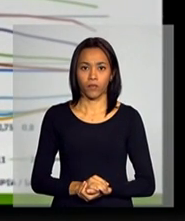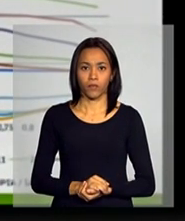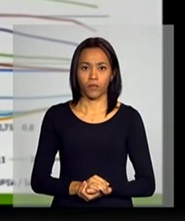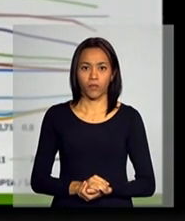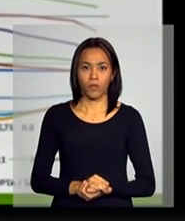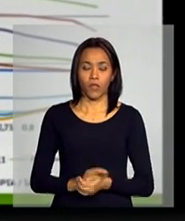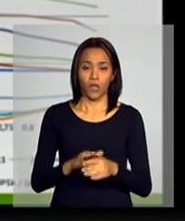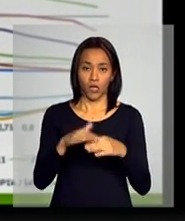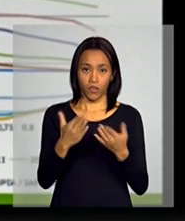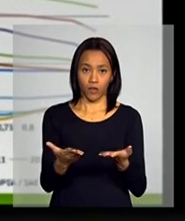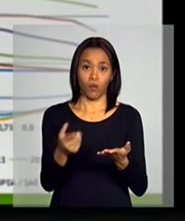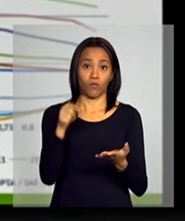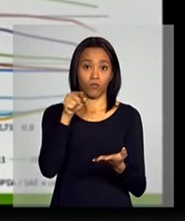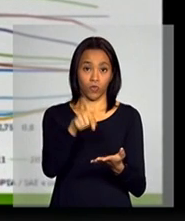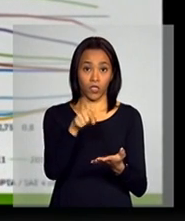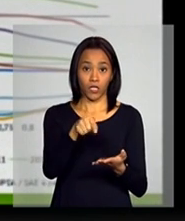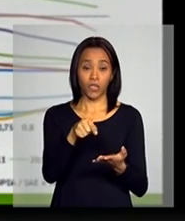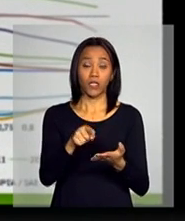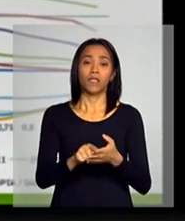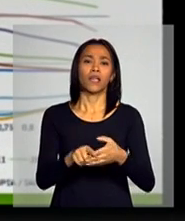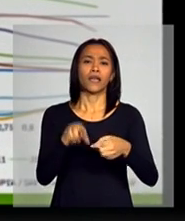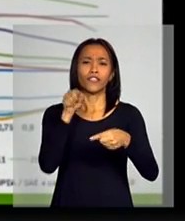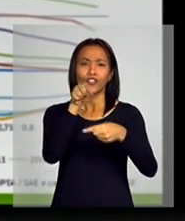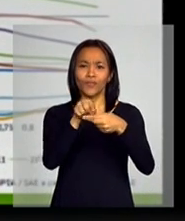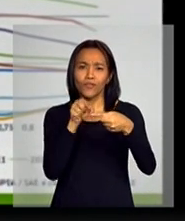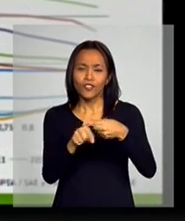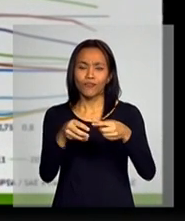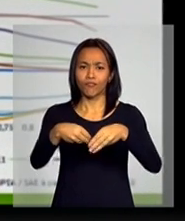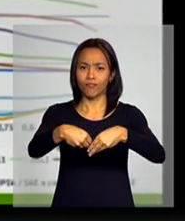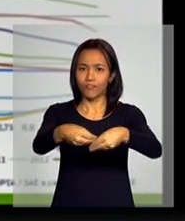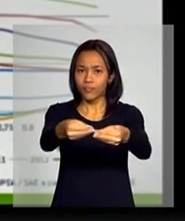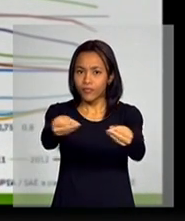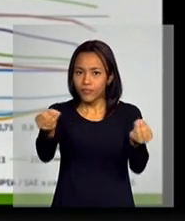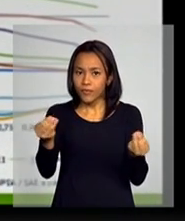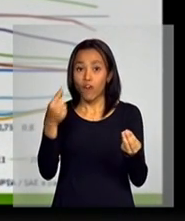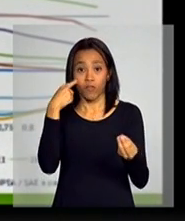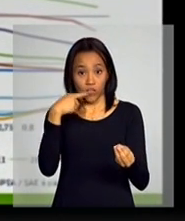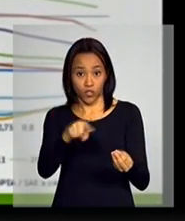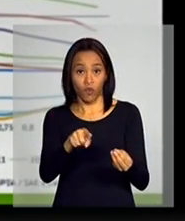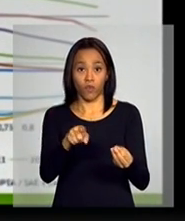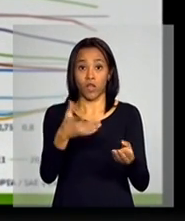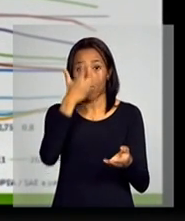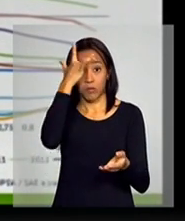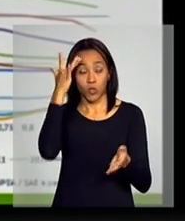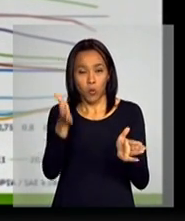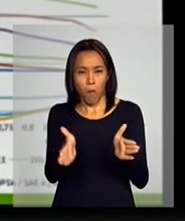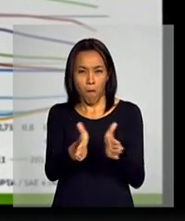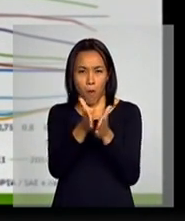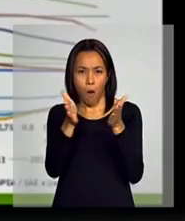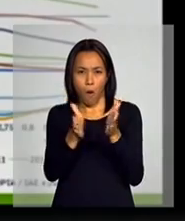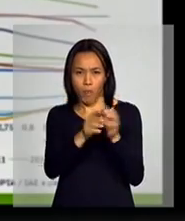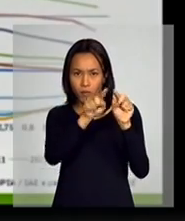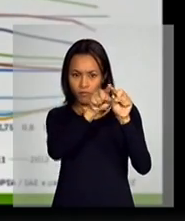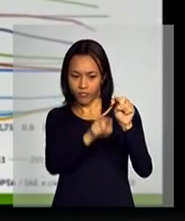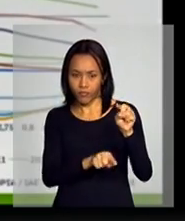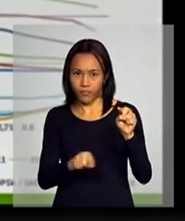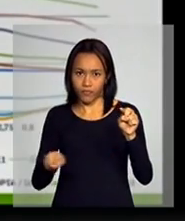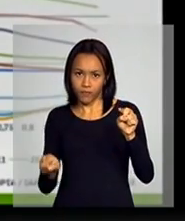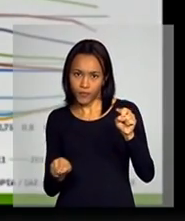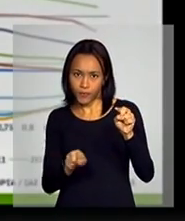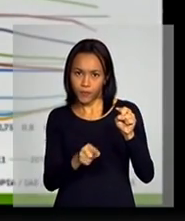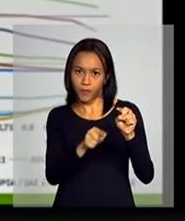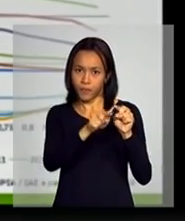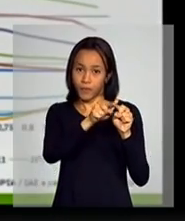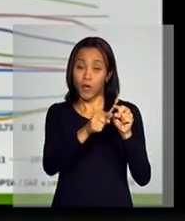Então, aqui, a gente está dividindo a distribuição na base, isso aqui são os pobres, a base dos lucros, o meio, onde